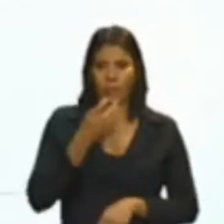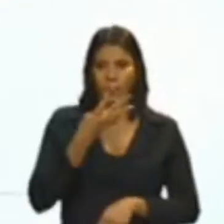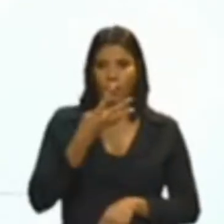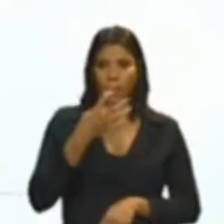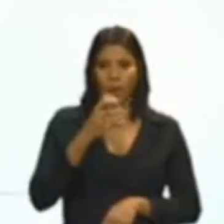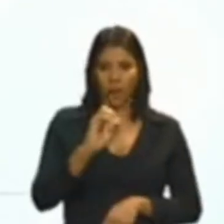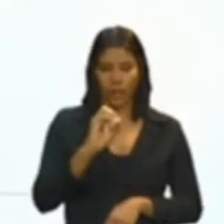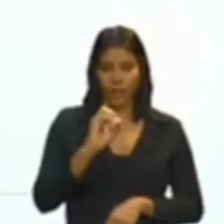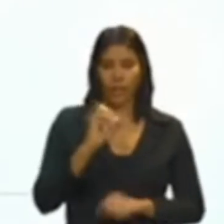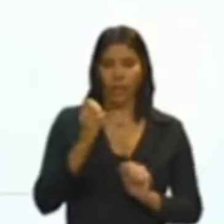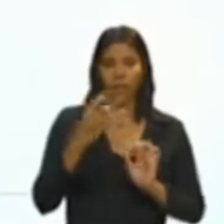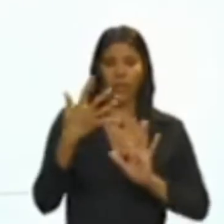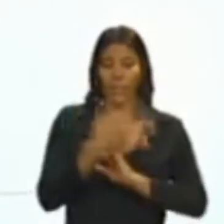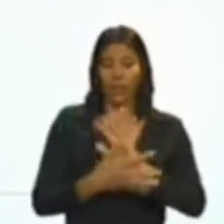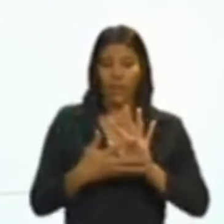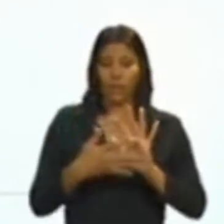outros poderes.